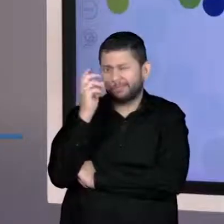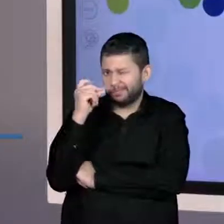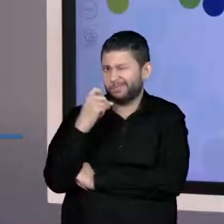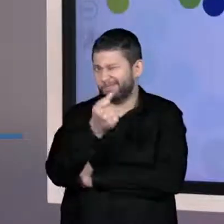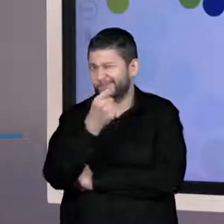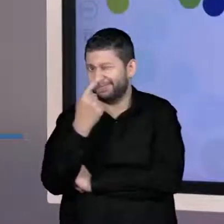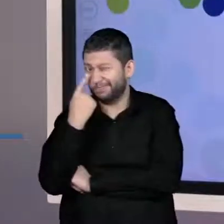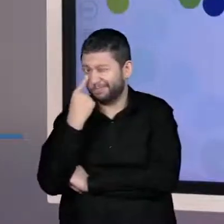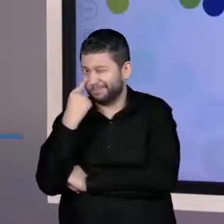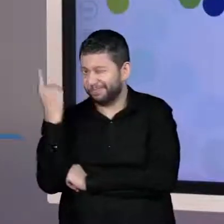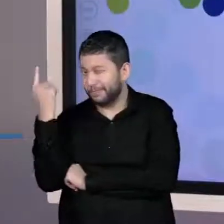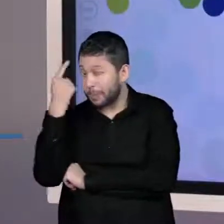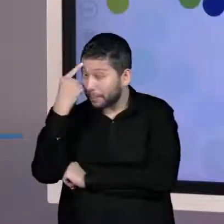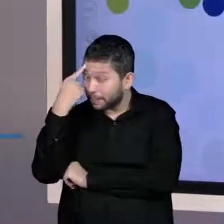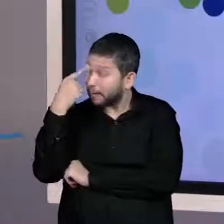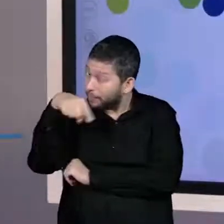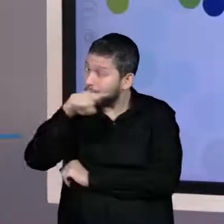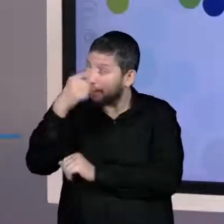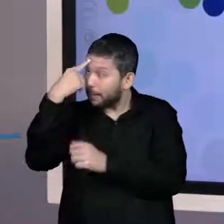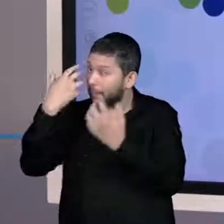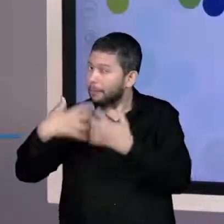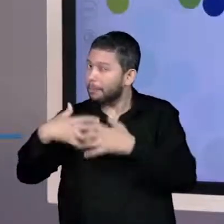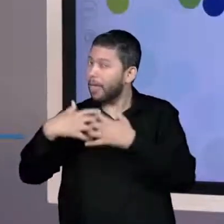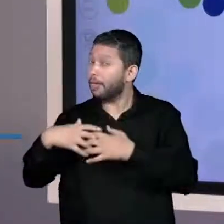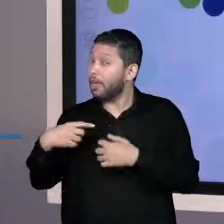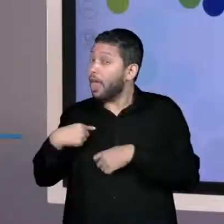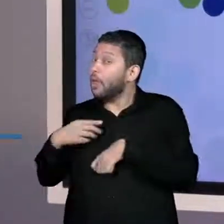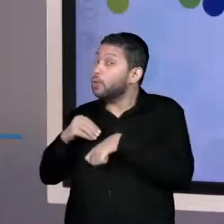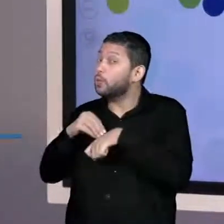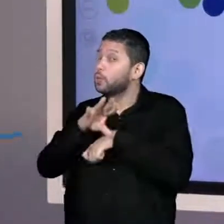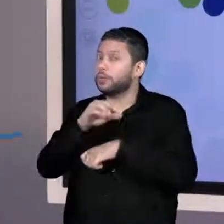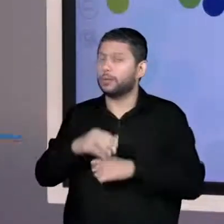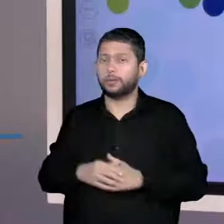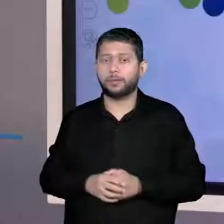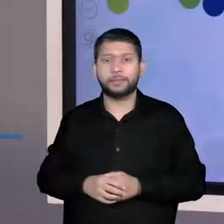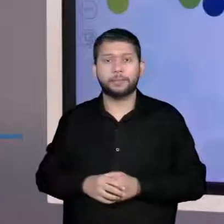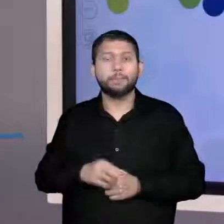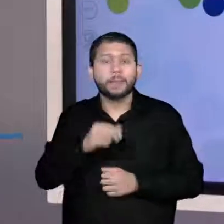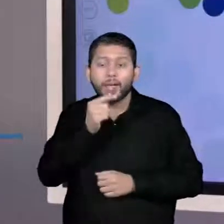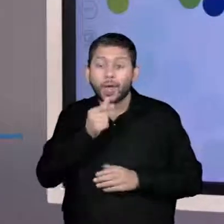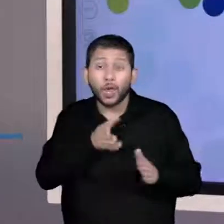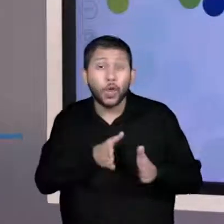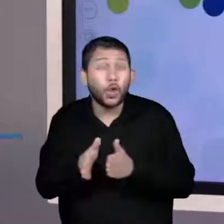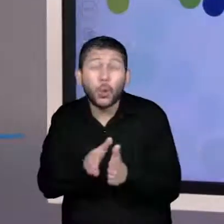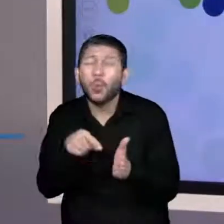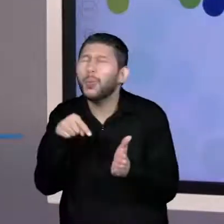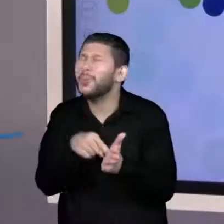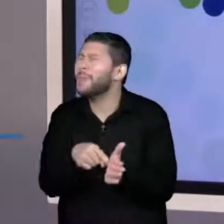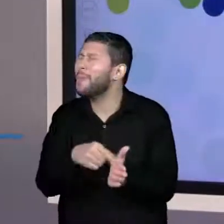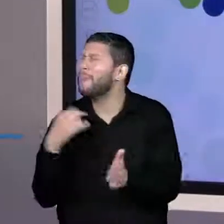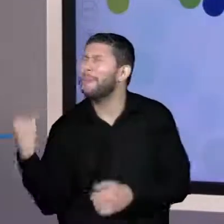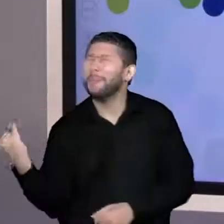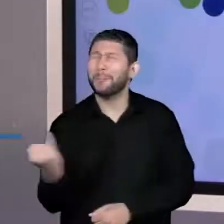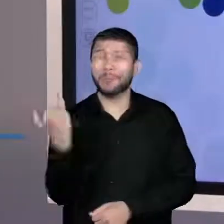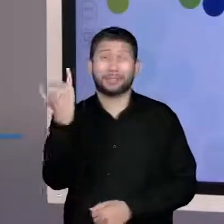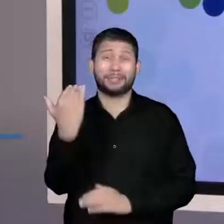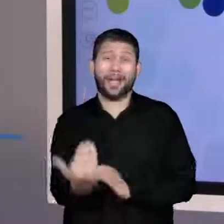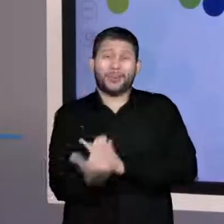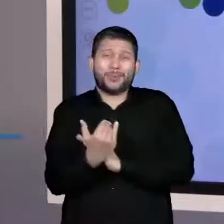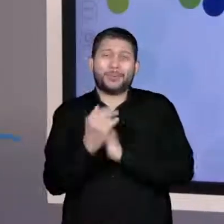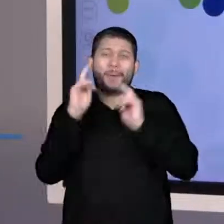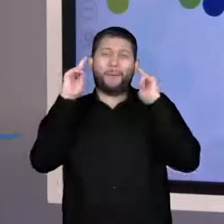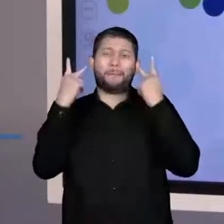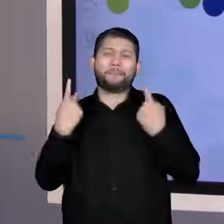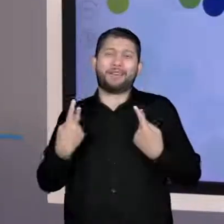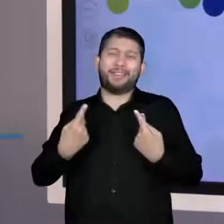Vou deixar aqui para vocês já um spoiler, hein? O Rio, ele foi importantíssimo para a humanidade,